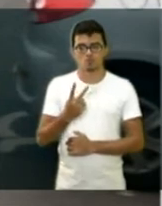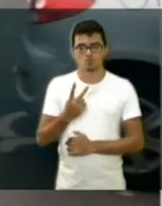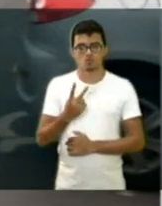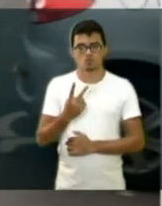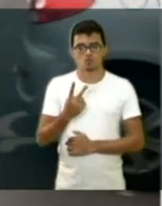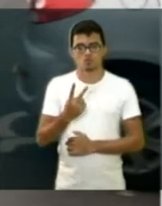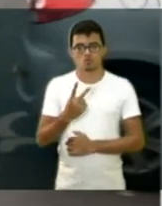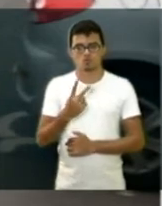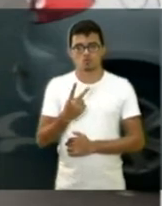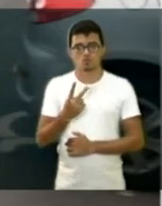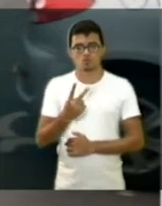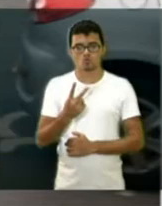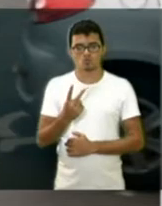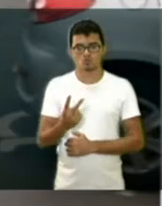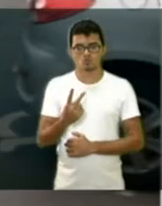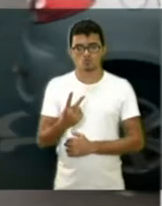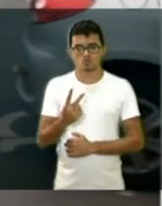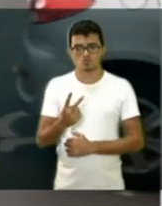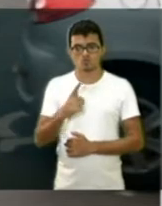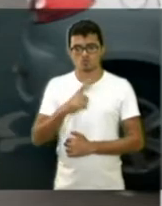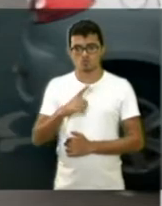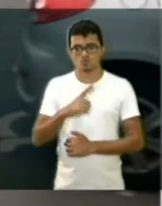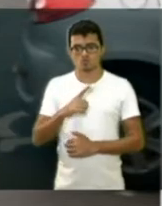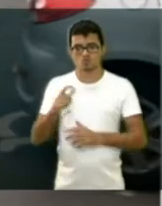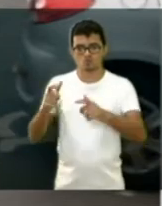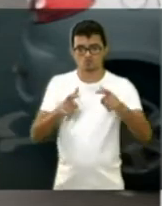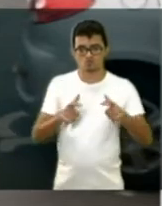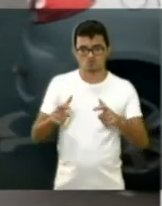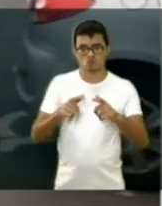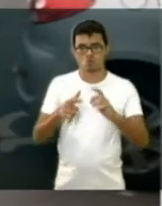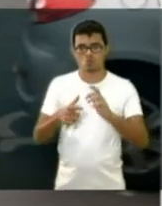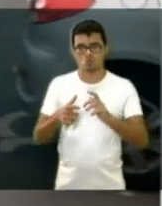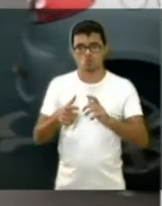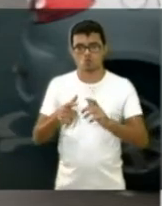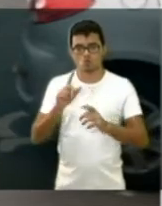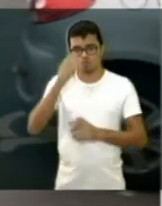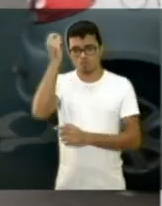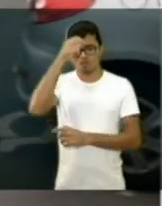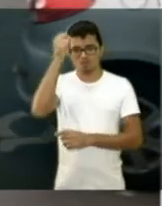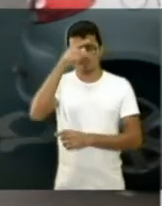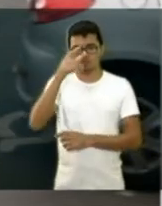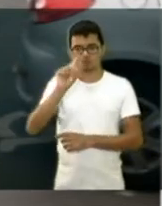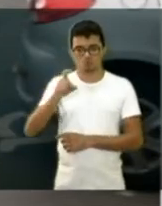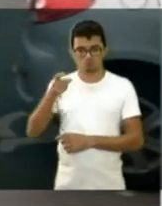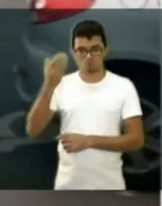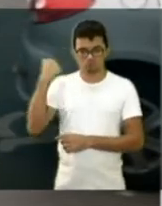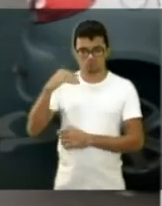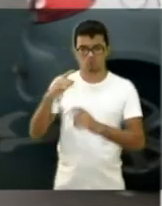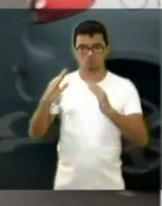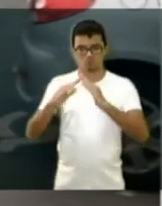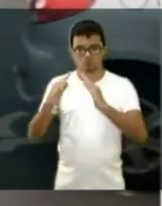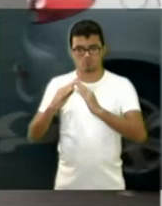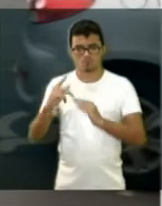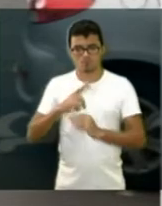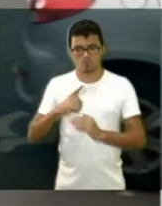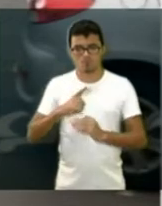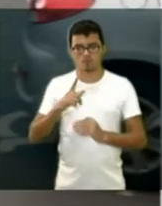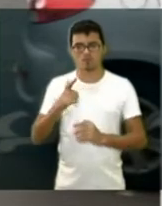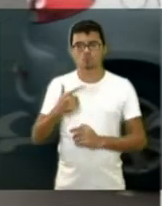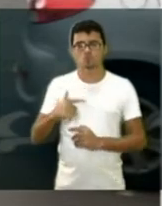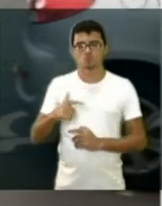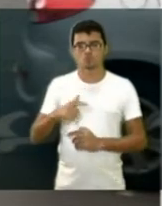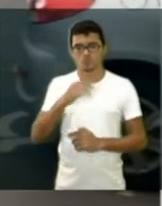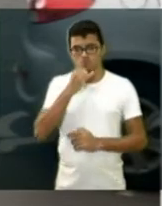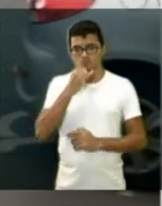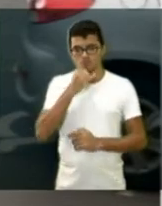mora, e está trazendo vários problemas. O trânsito, lá não tem obstáculo, não